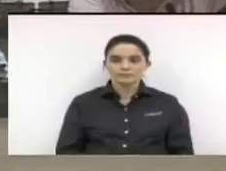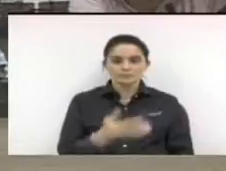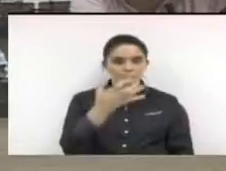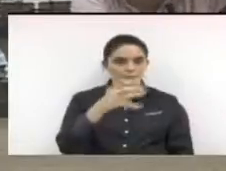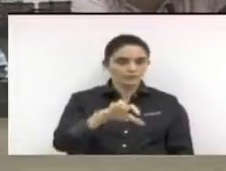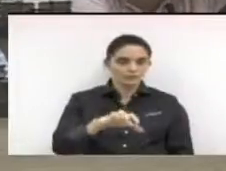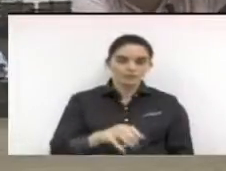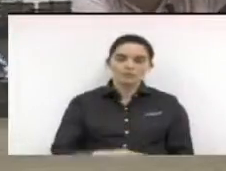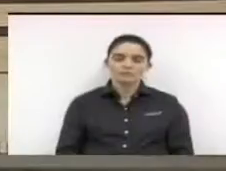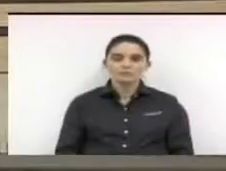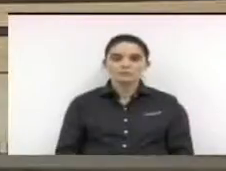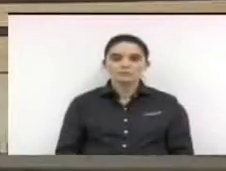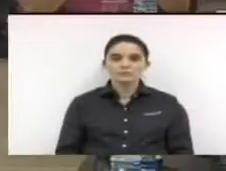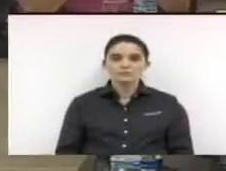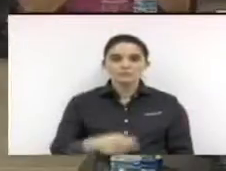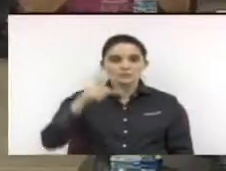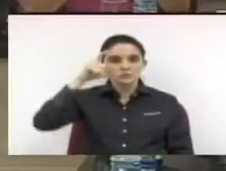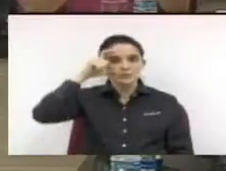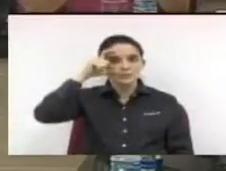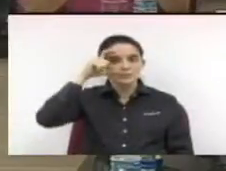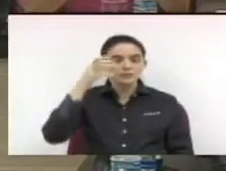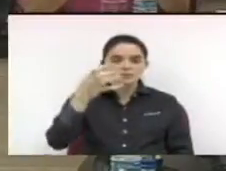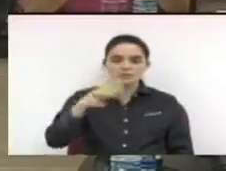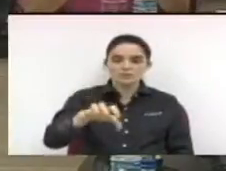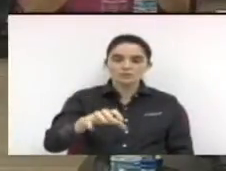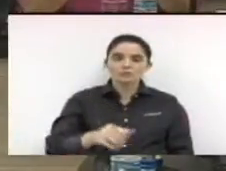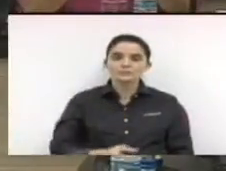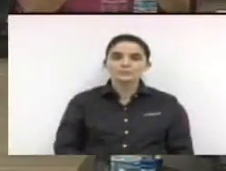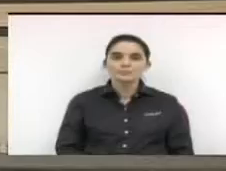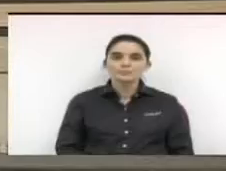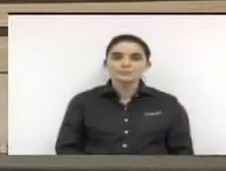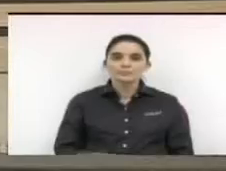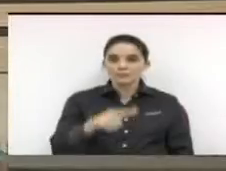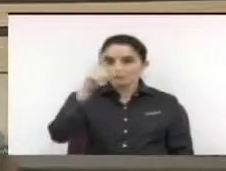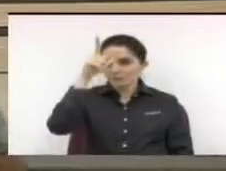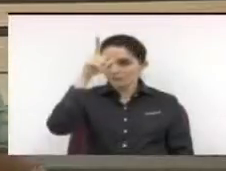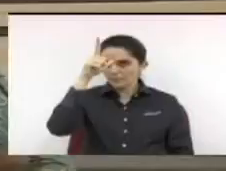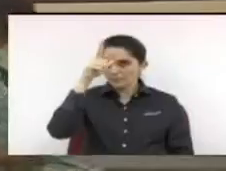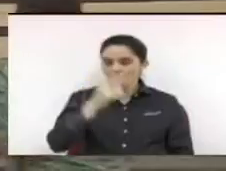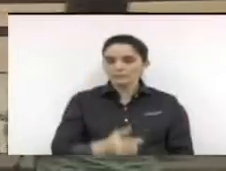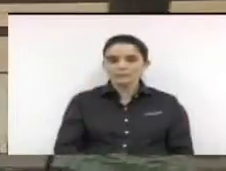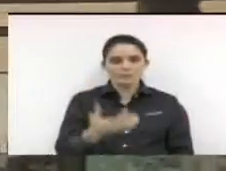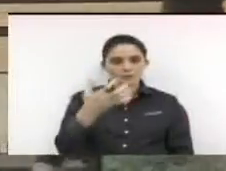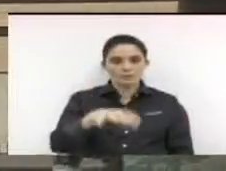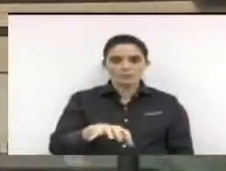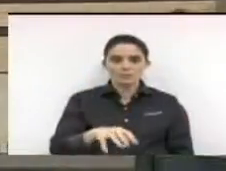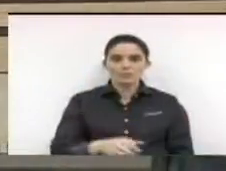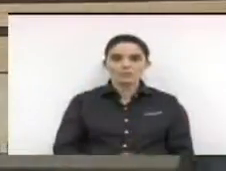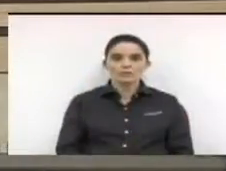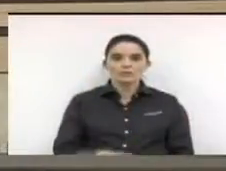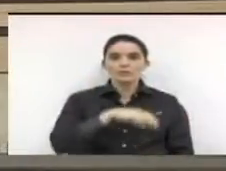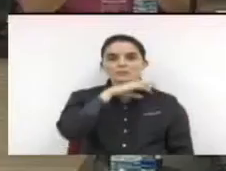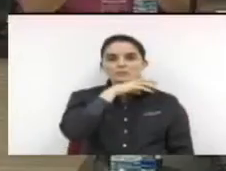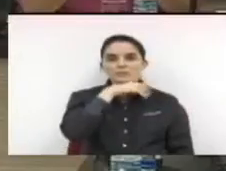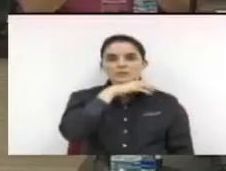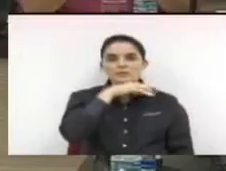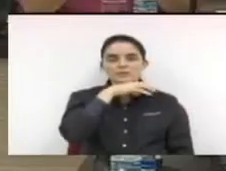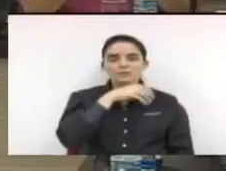Dispenso. Vereador Farid. Dispenso. Vereador Leymão. Dispenso. Vereador André.